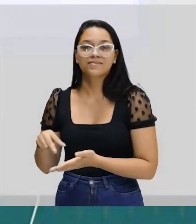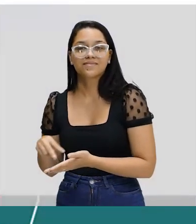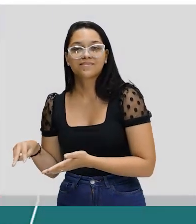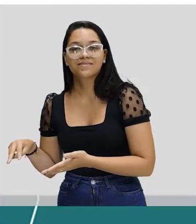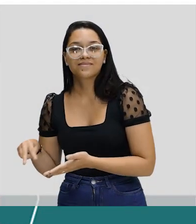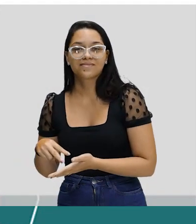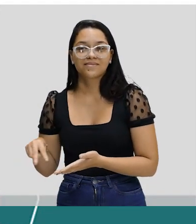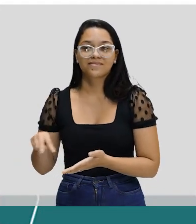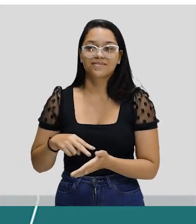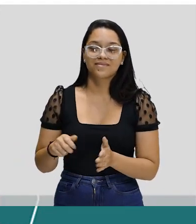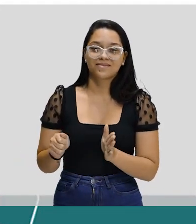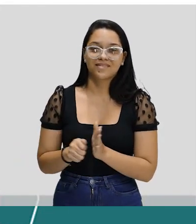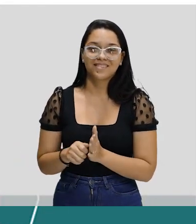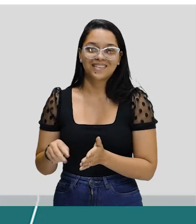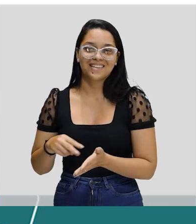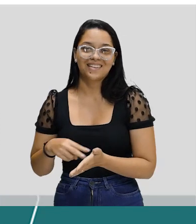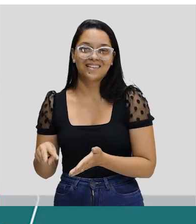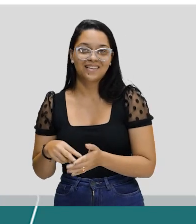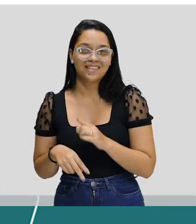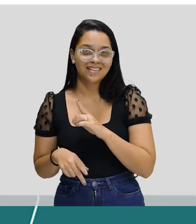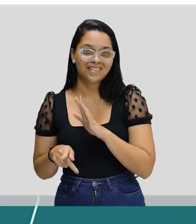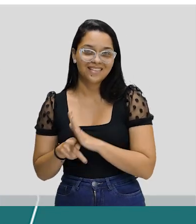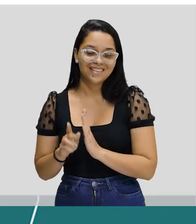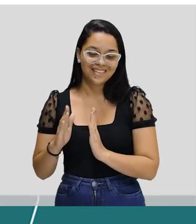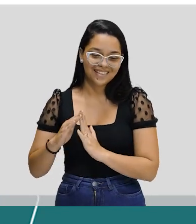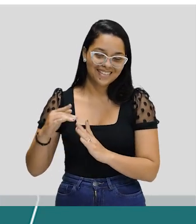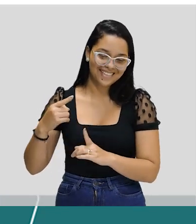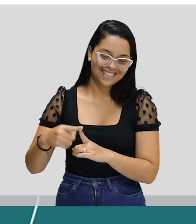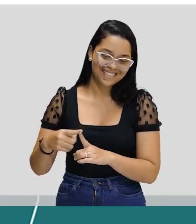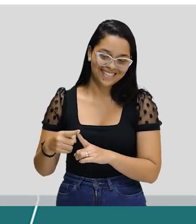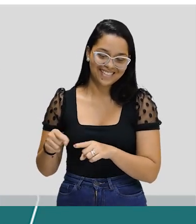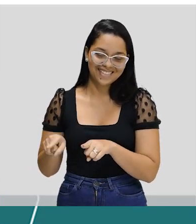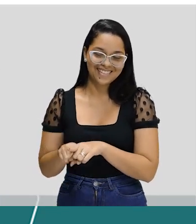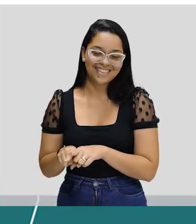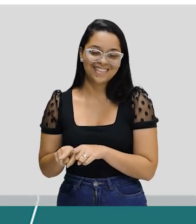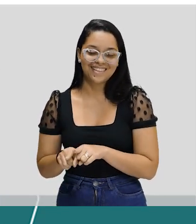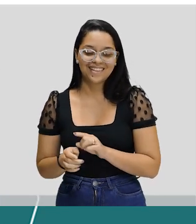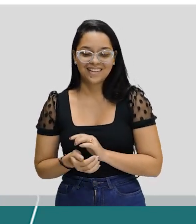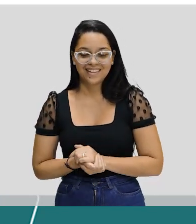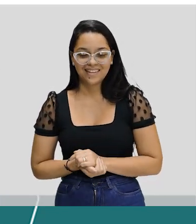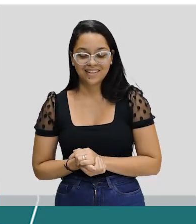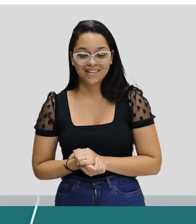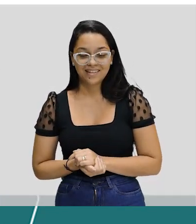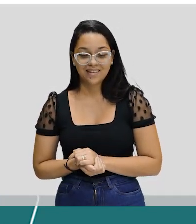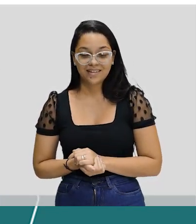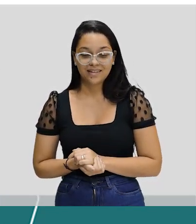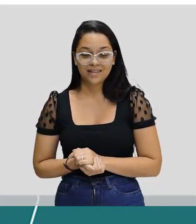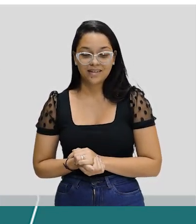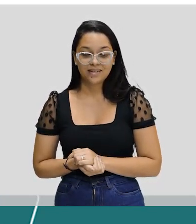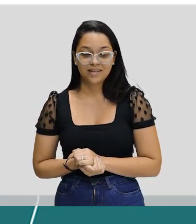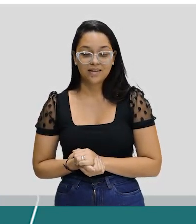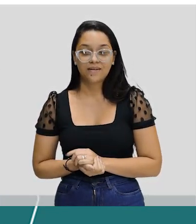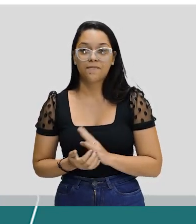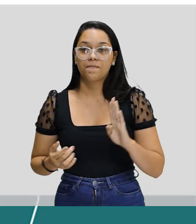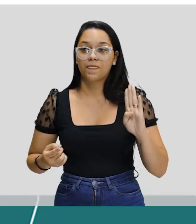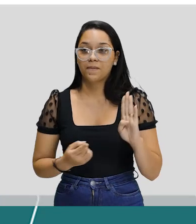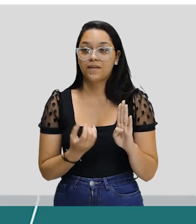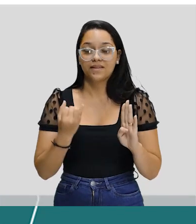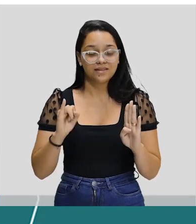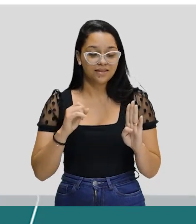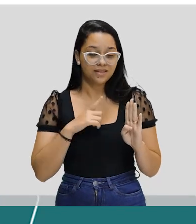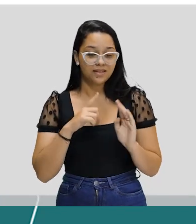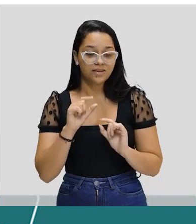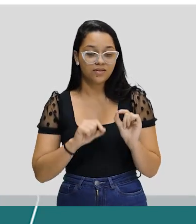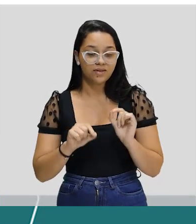A Alana faz parte do grupo de dança, gente, lá da igreja que ela congrega. Olha, gente, consequentemente, né, é uma consequência. Se eu fico,